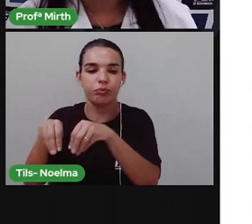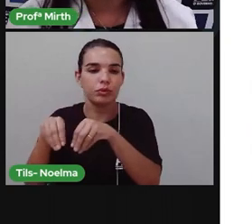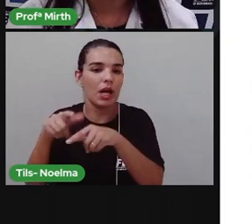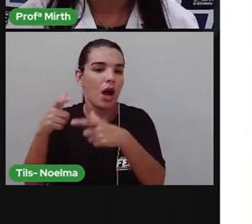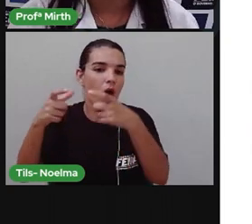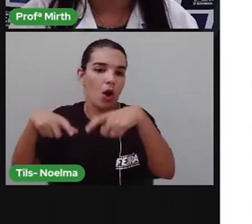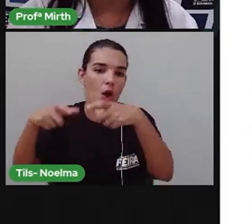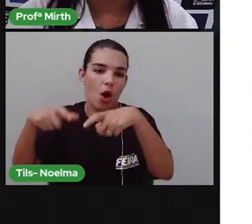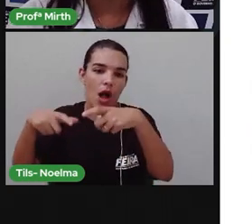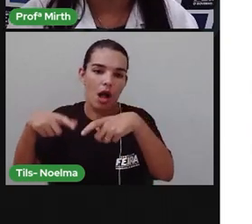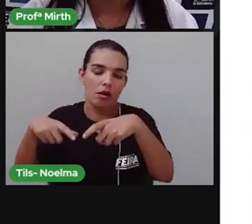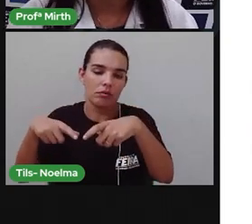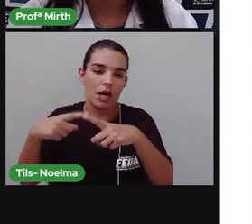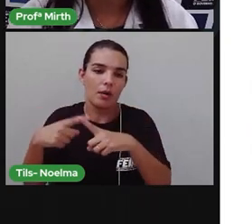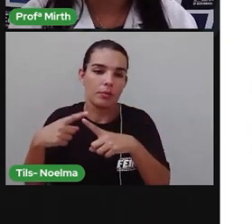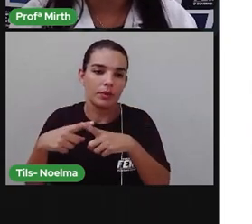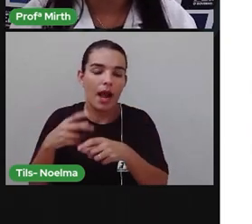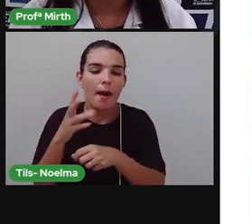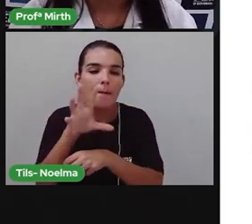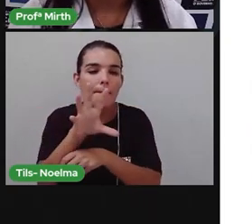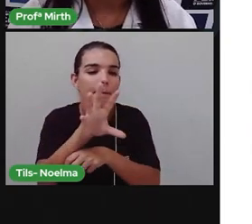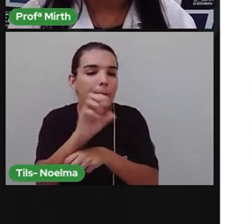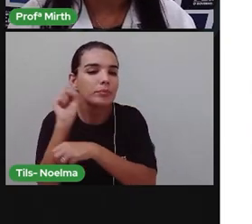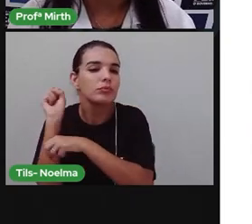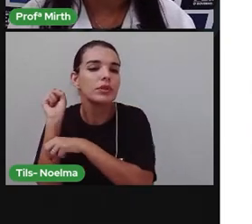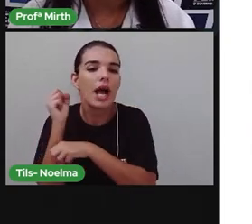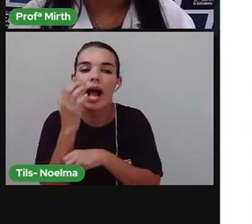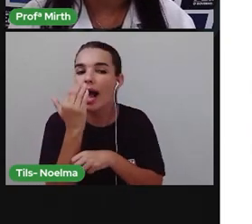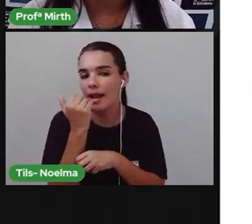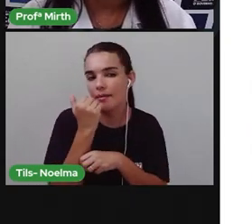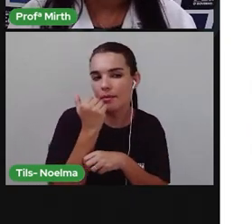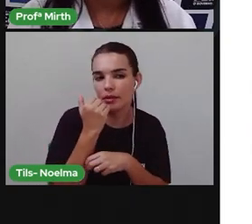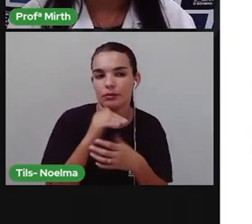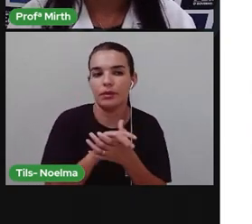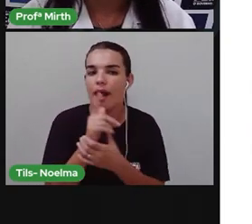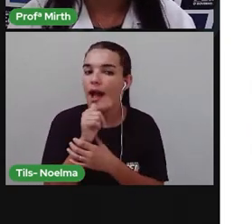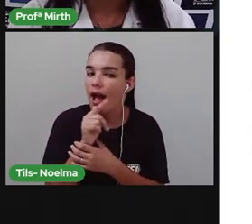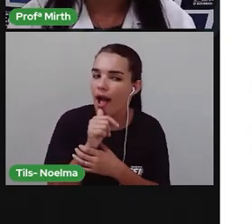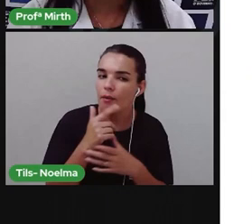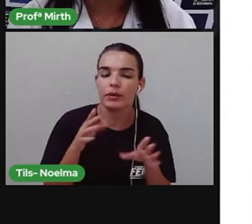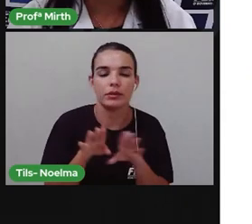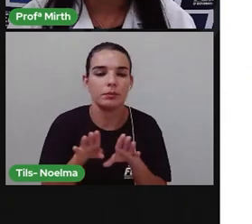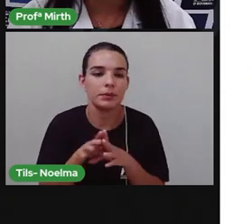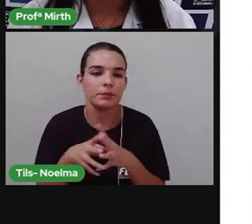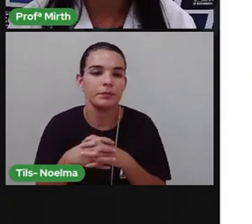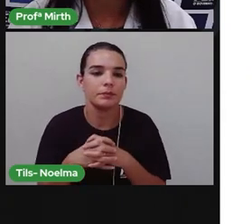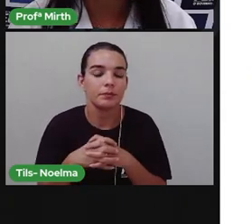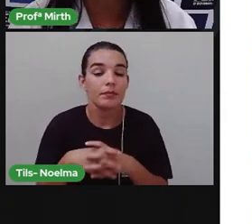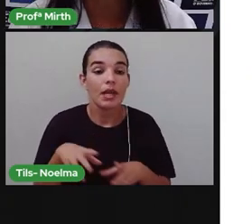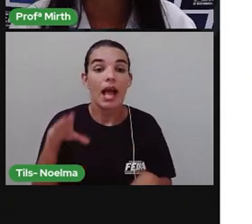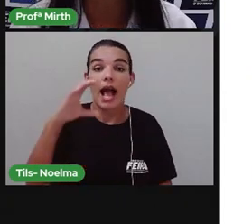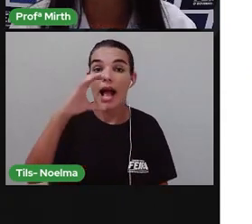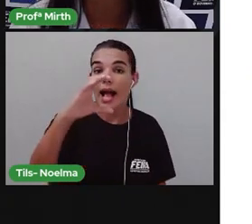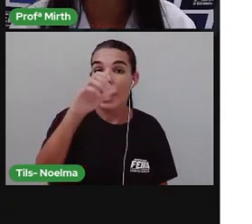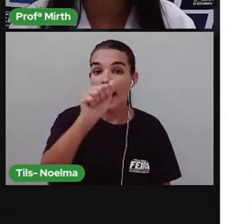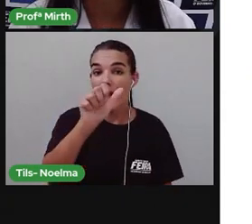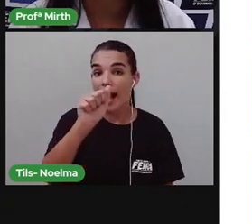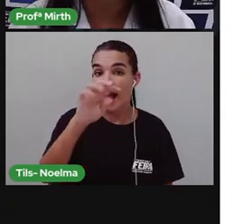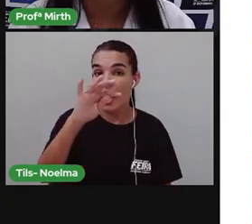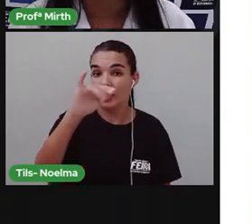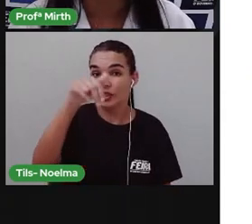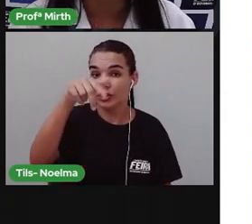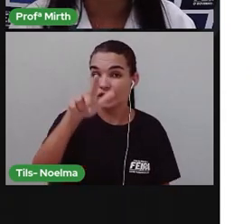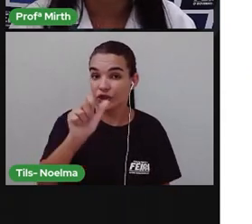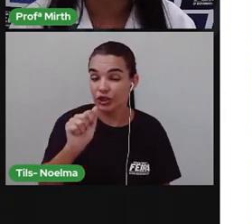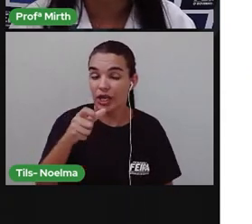outros locais Em busca De alimentos A caatinga Ela se localiza Quase que Exclusivamente